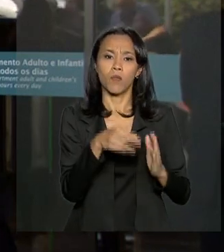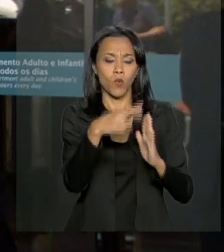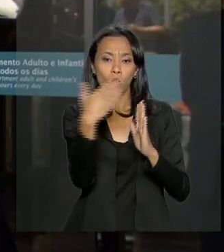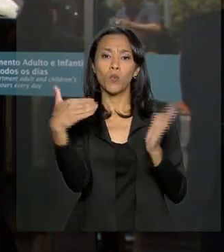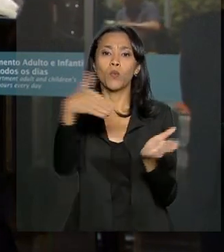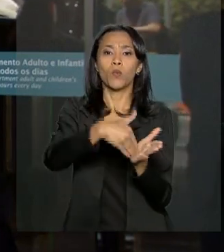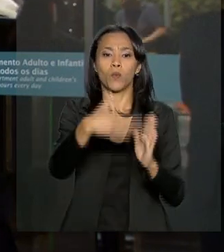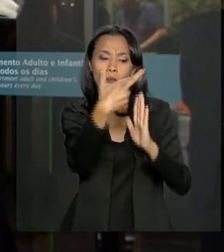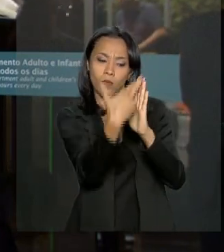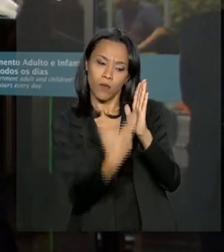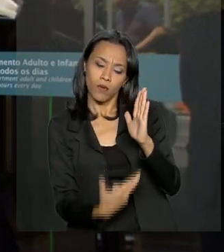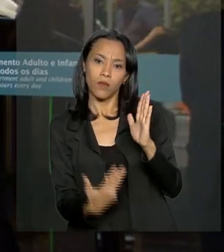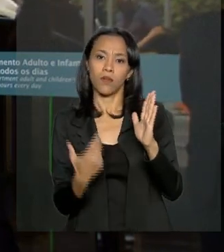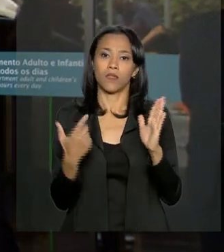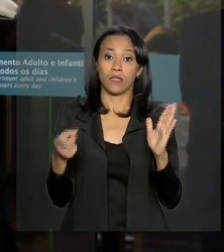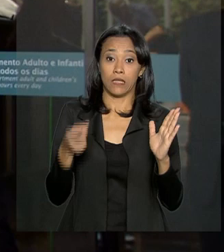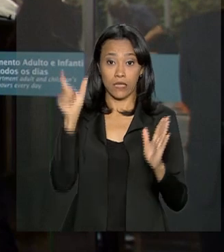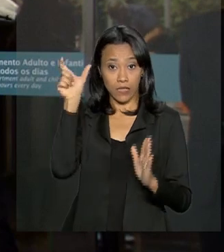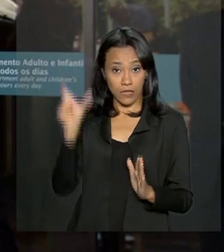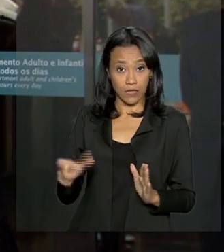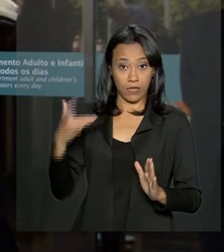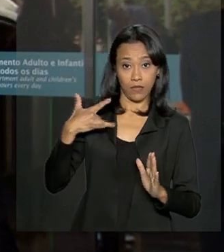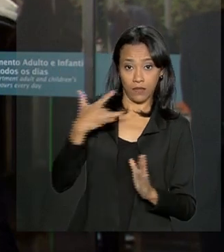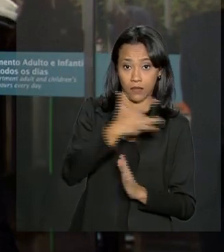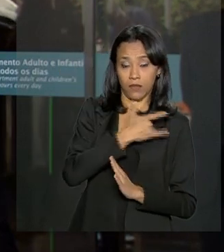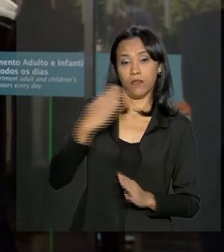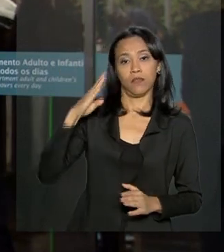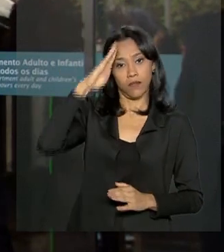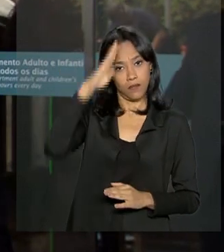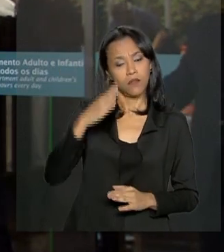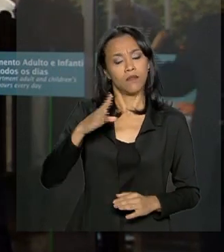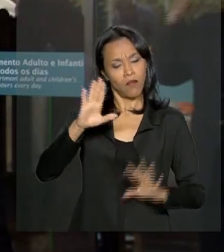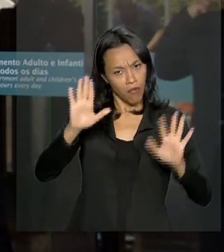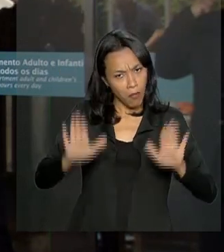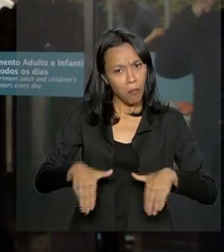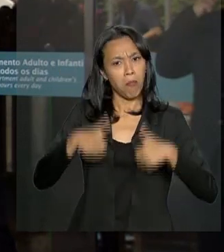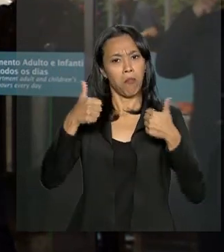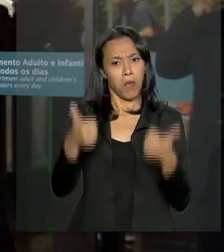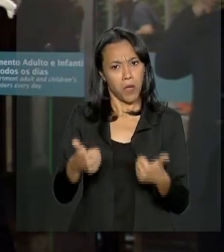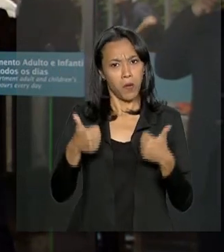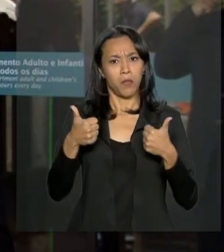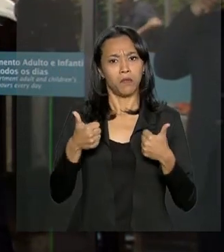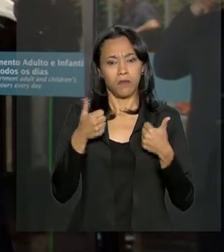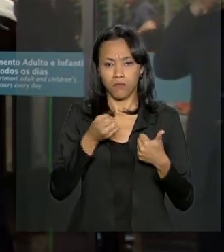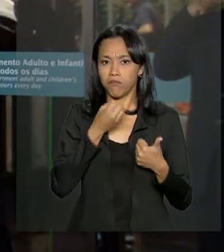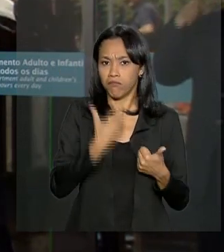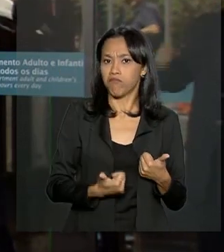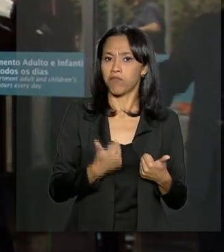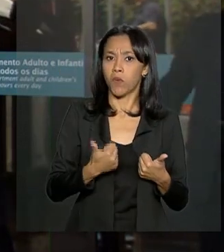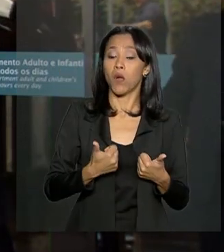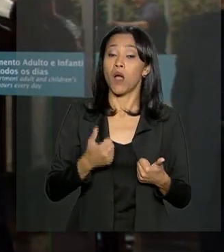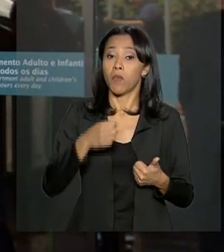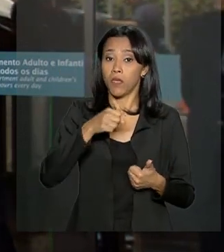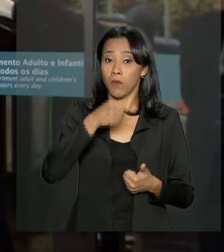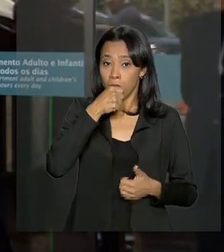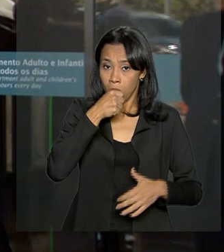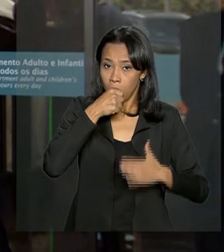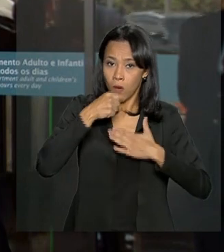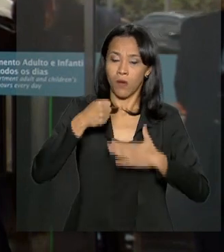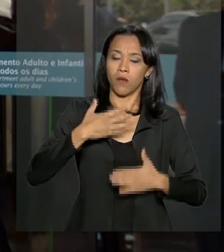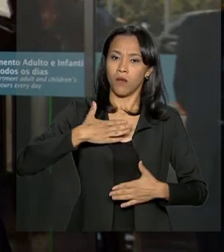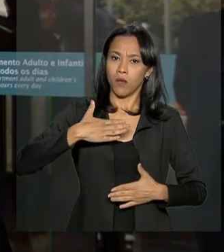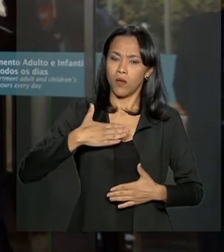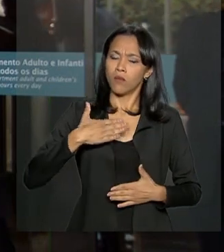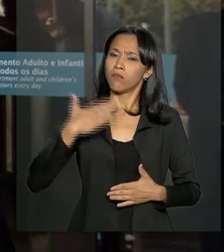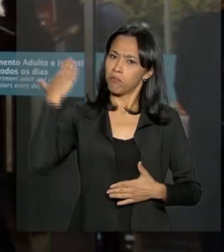clínico do presidente da República apresenta uma melhora bastante significativa. O quadro de pneumonia, por exemplo, está